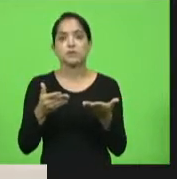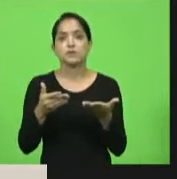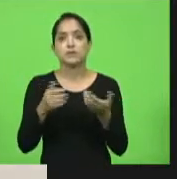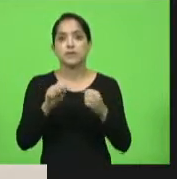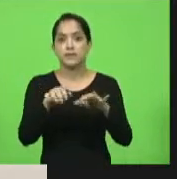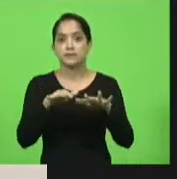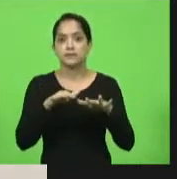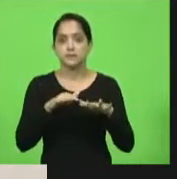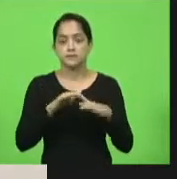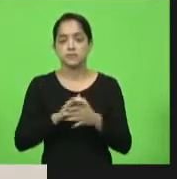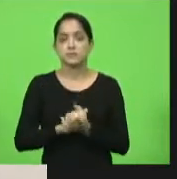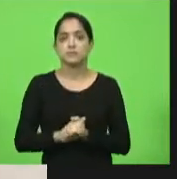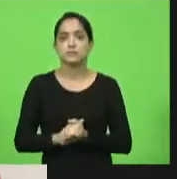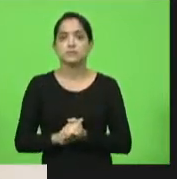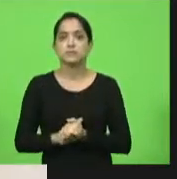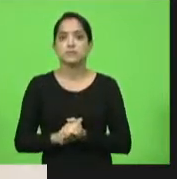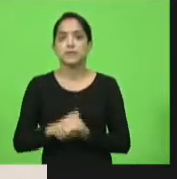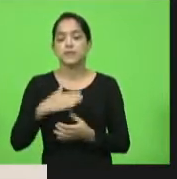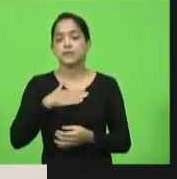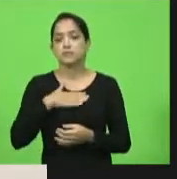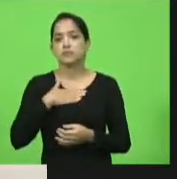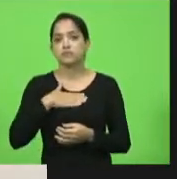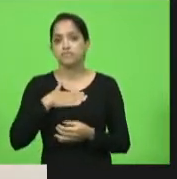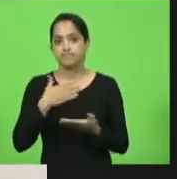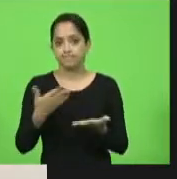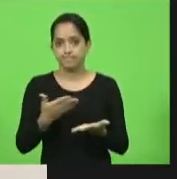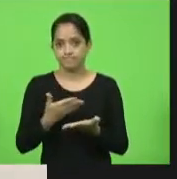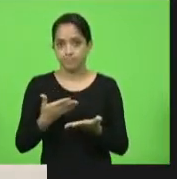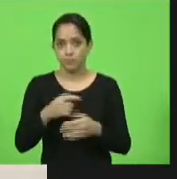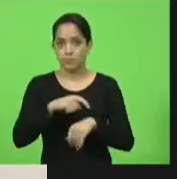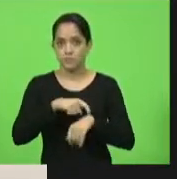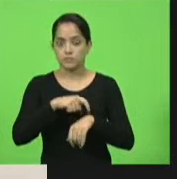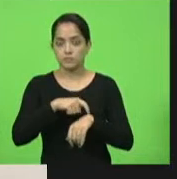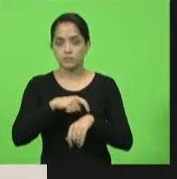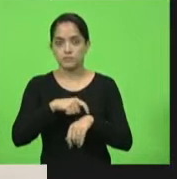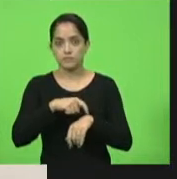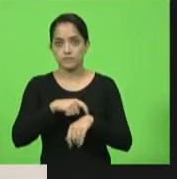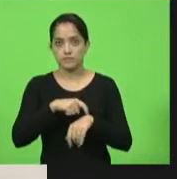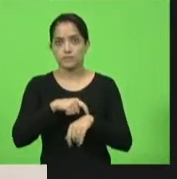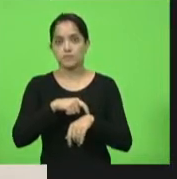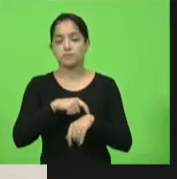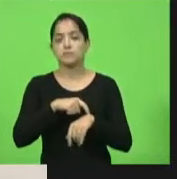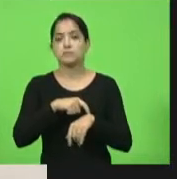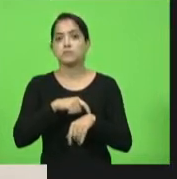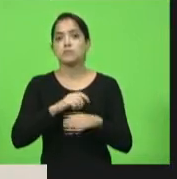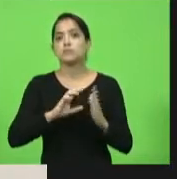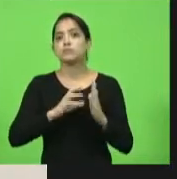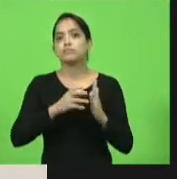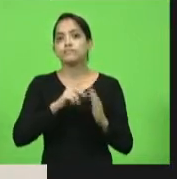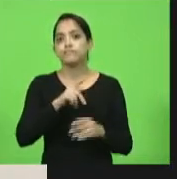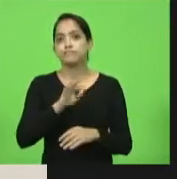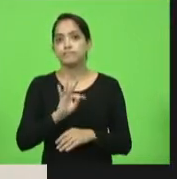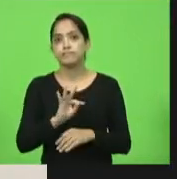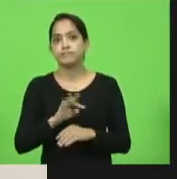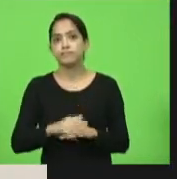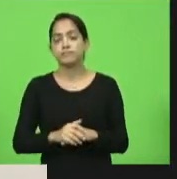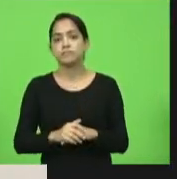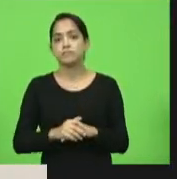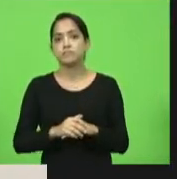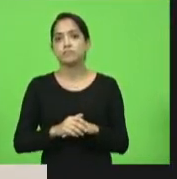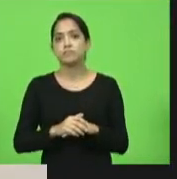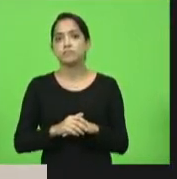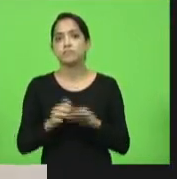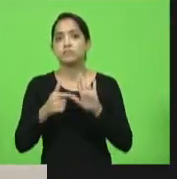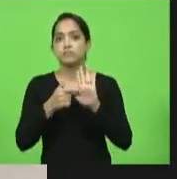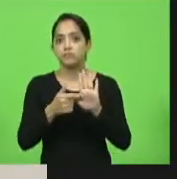Gostaria, neste tempo dos sete minutos, no horário do Partido dos Trabalhadores, trazer presente